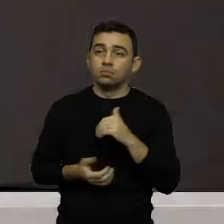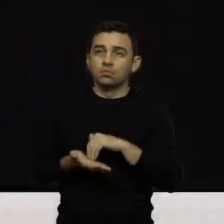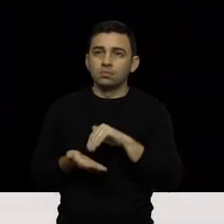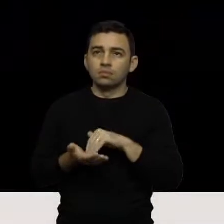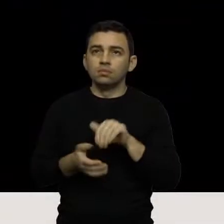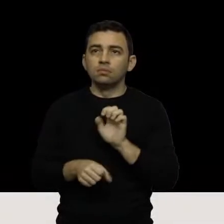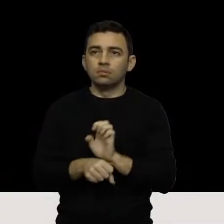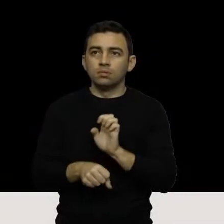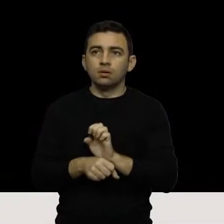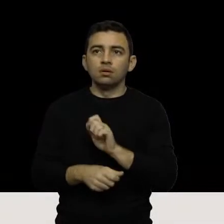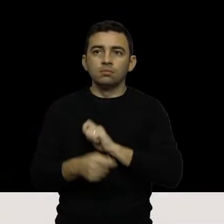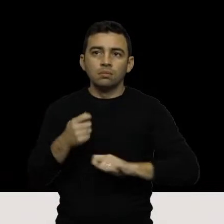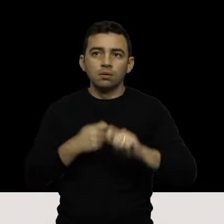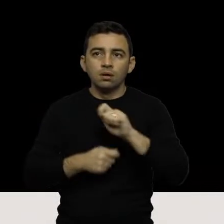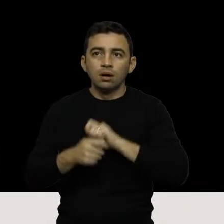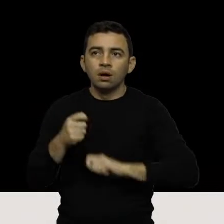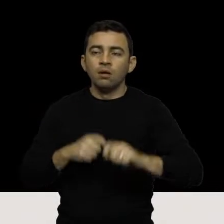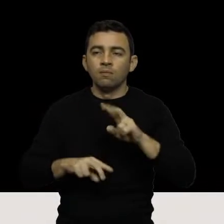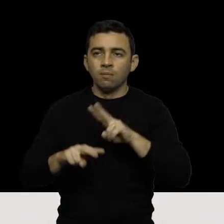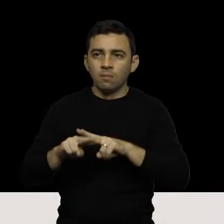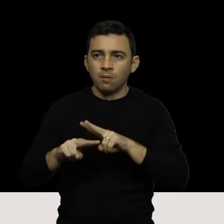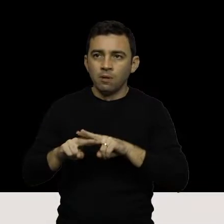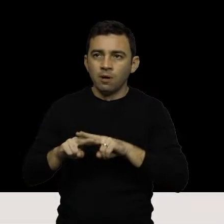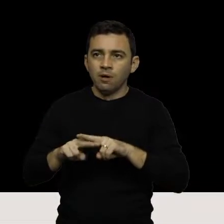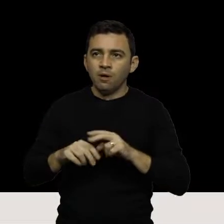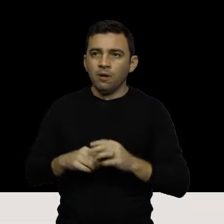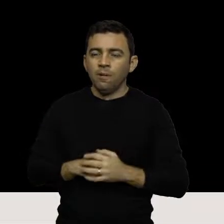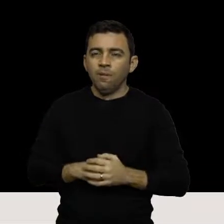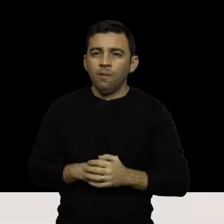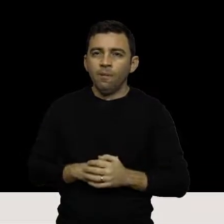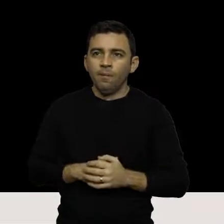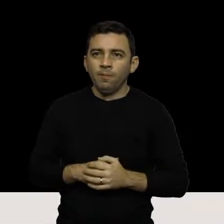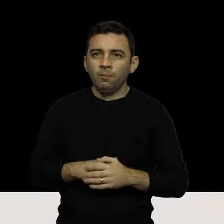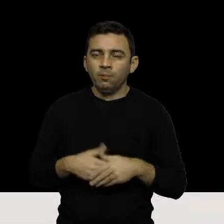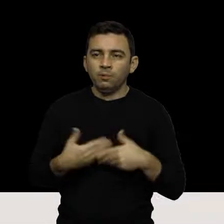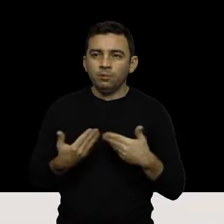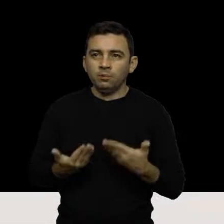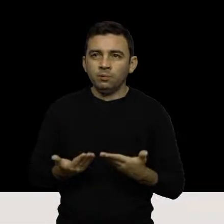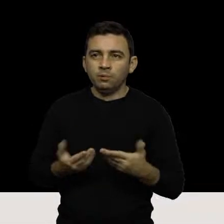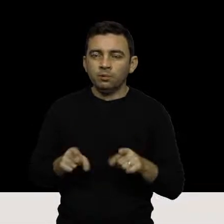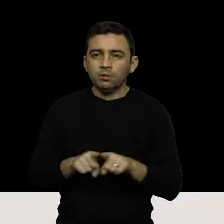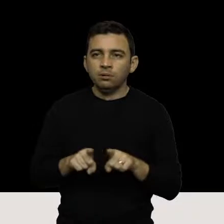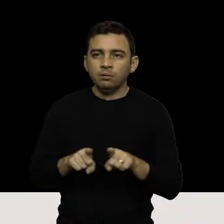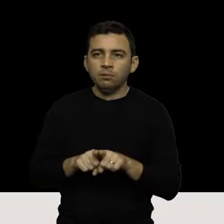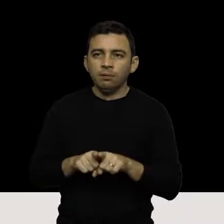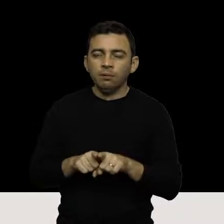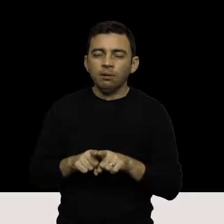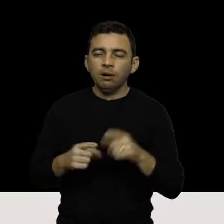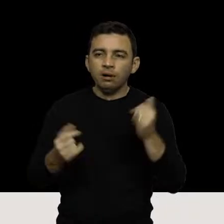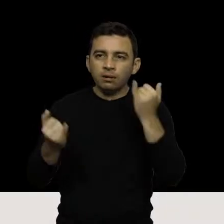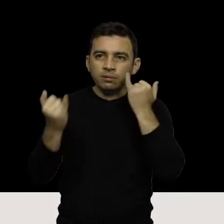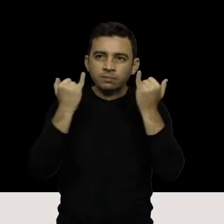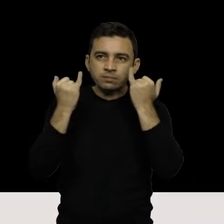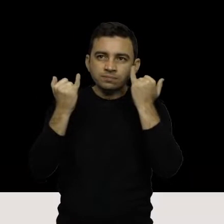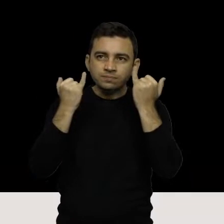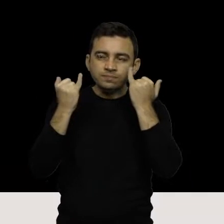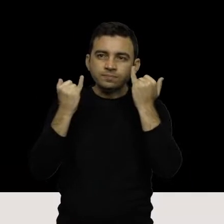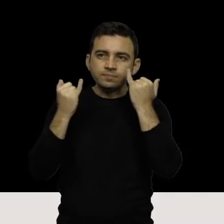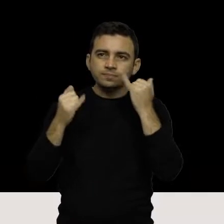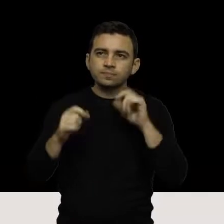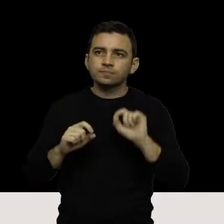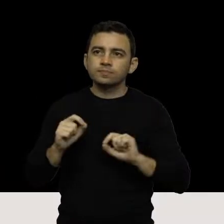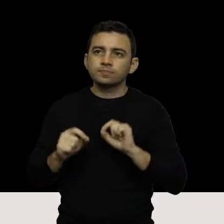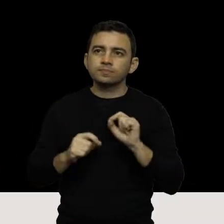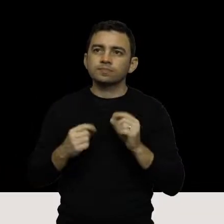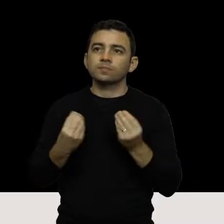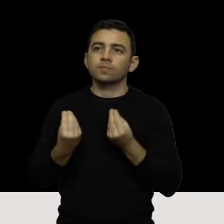Estado da Administração Prisional e Socioeducativo informações acerca da conversão